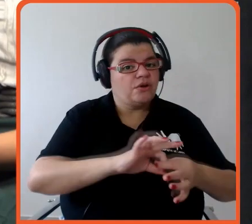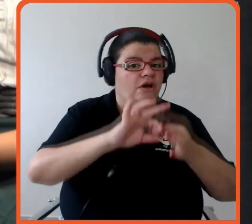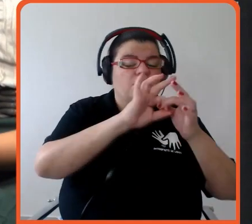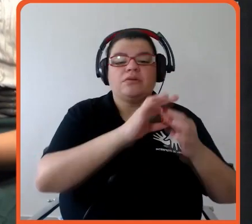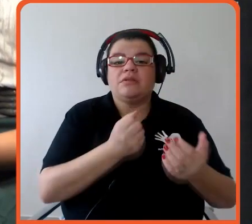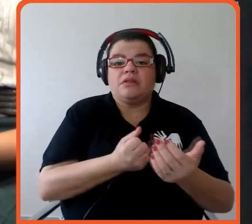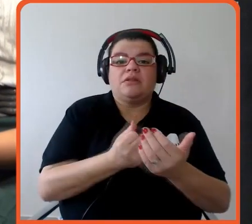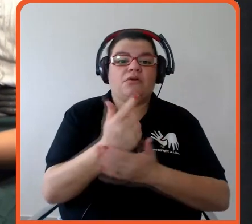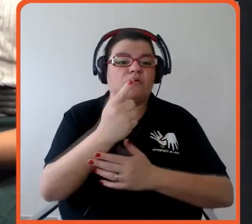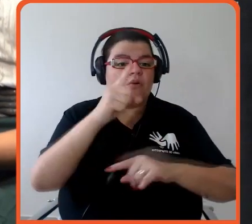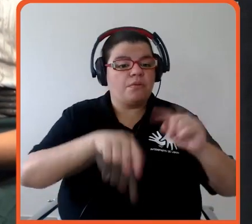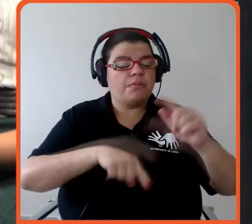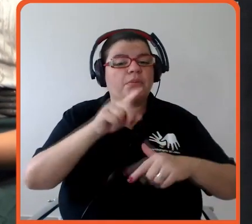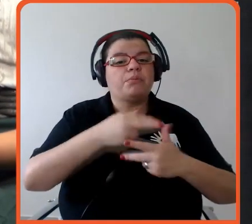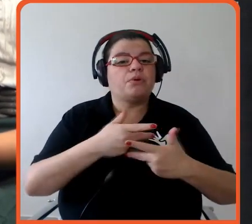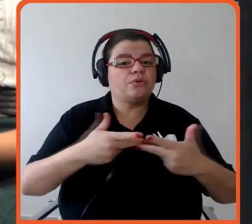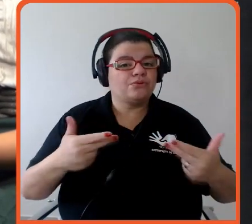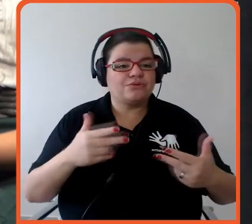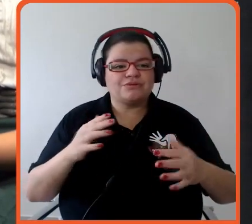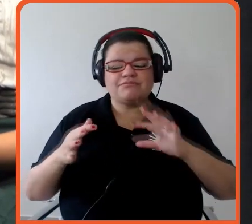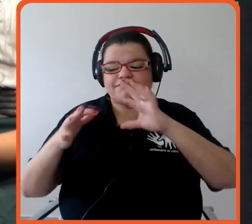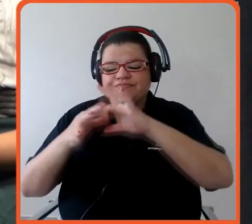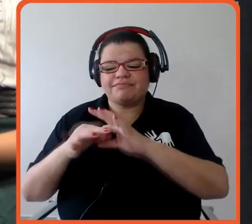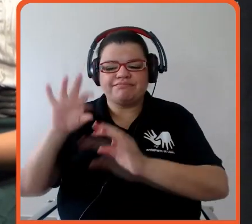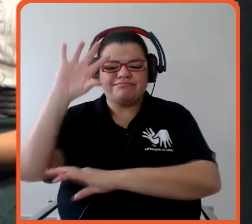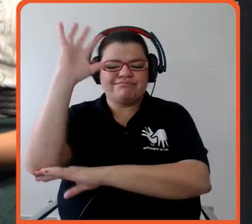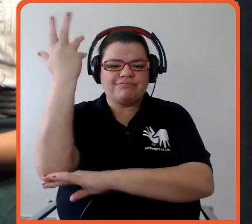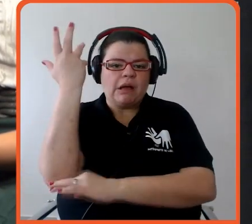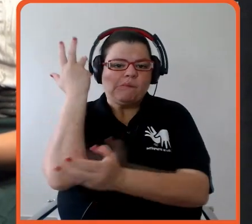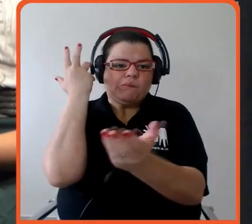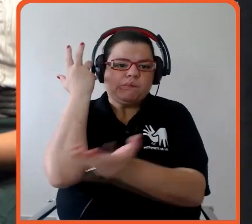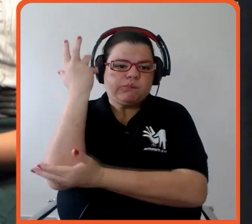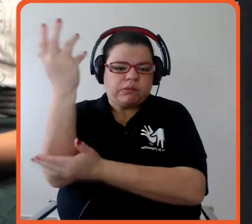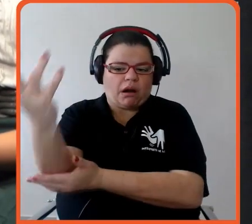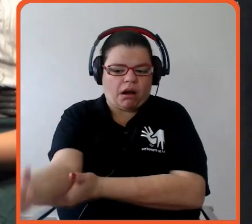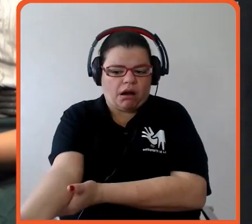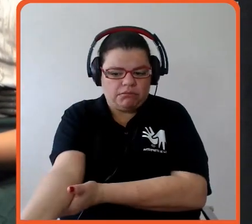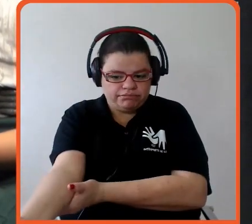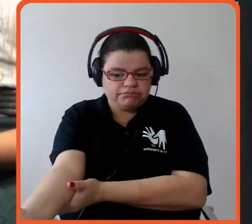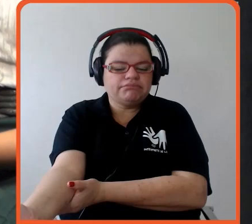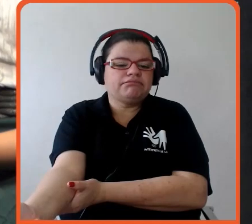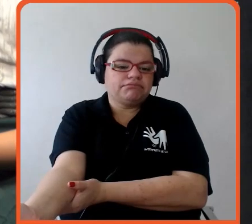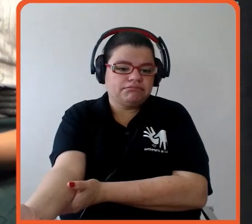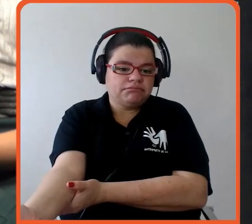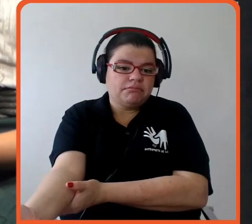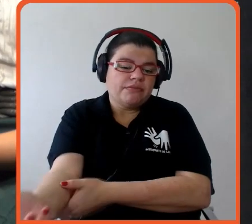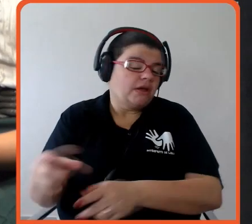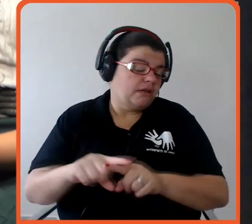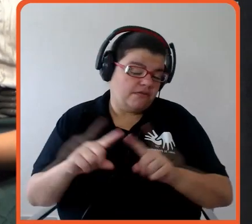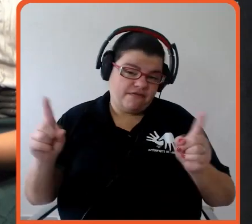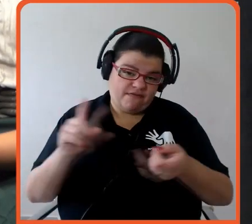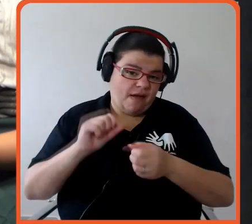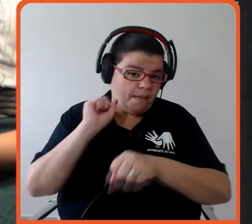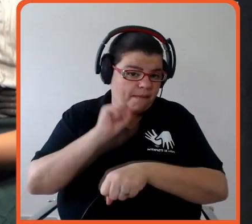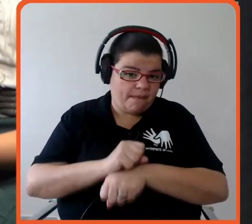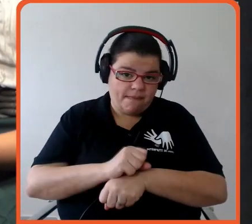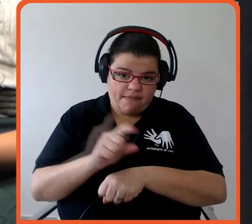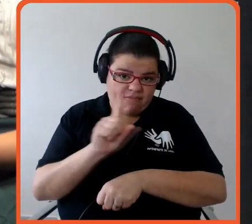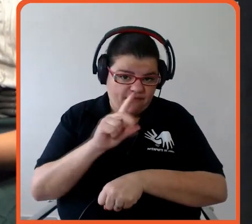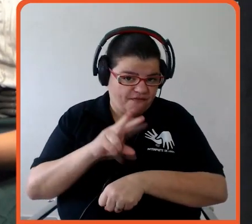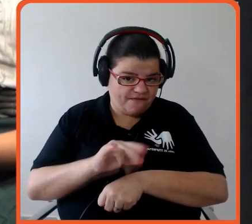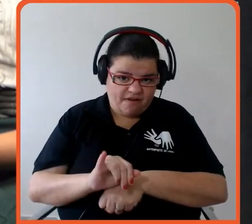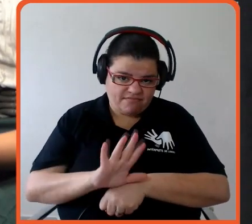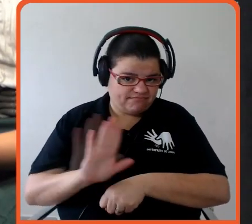relação ao desmatamento, isso a gente viu, né, muita coisa acontecendo e não vai parar, né, e aí, uma